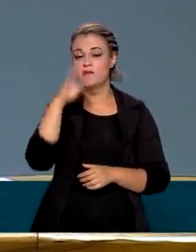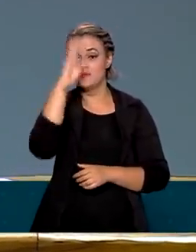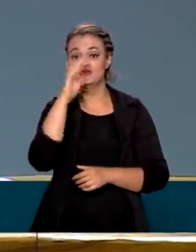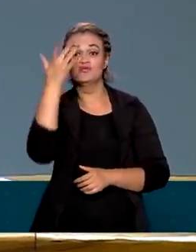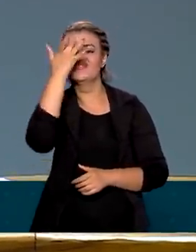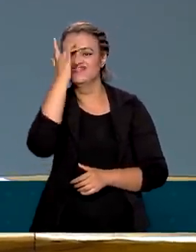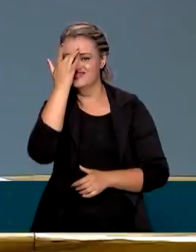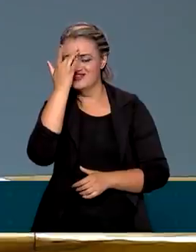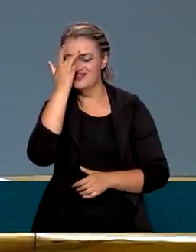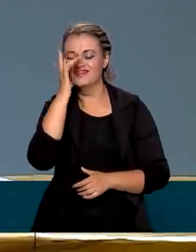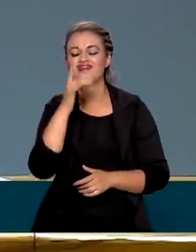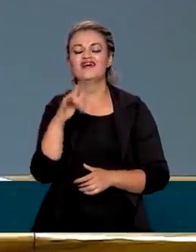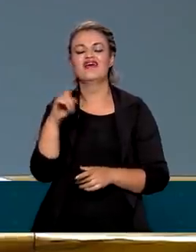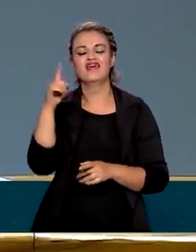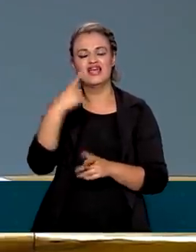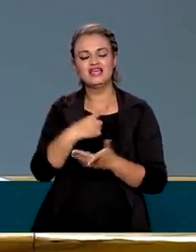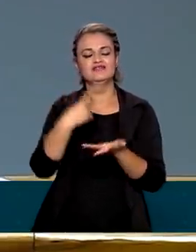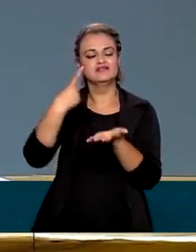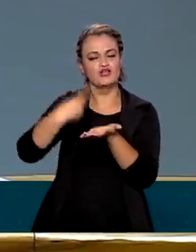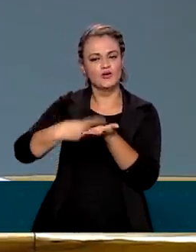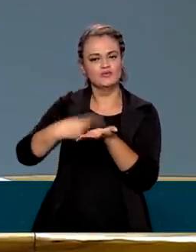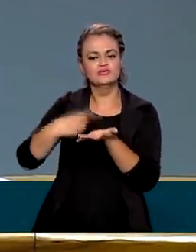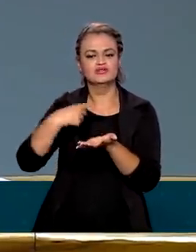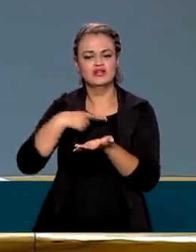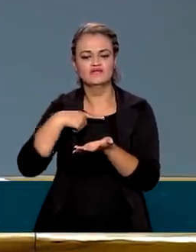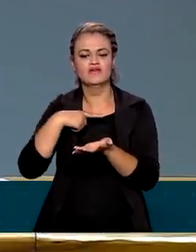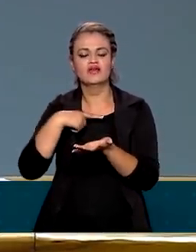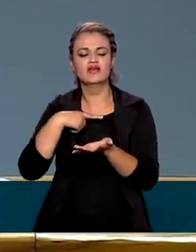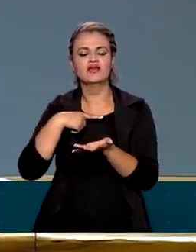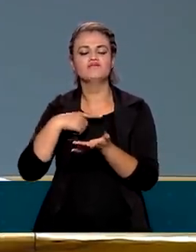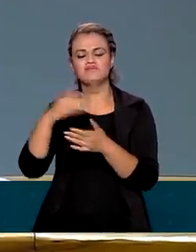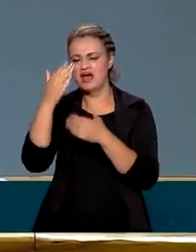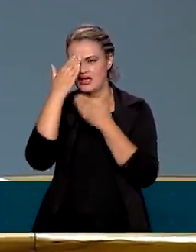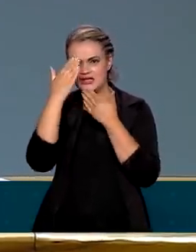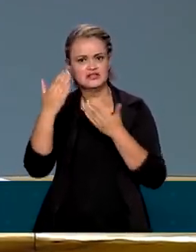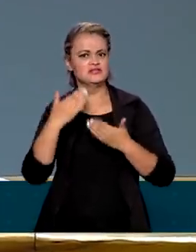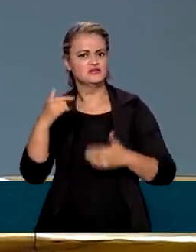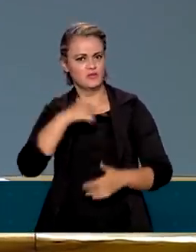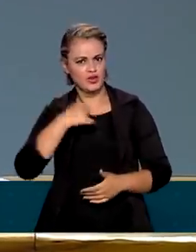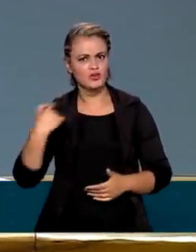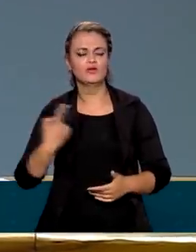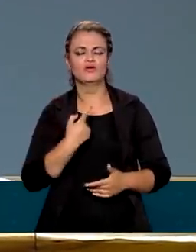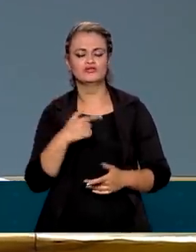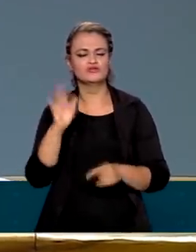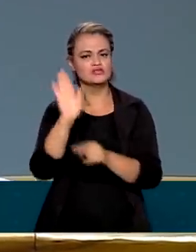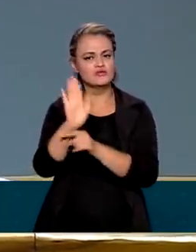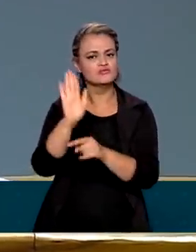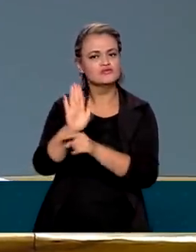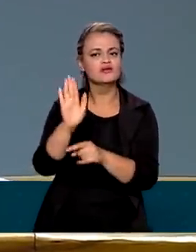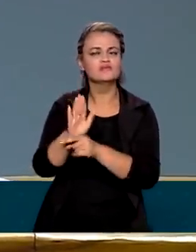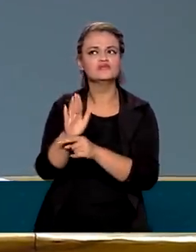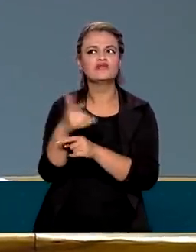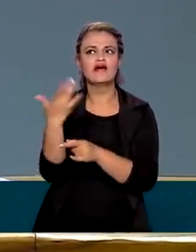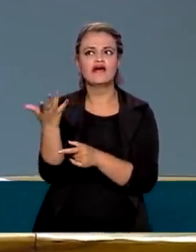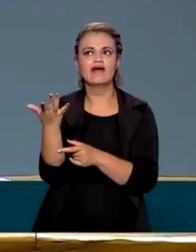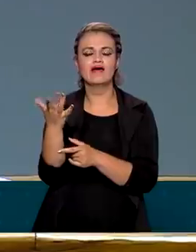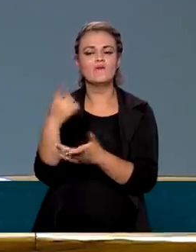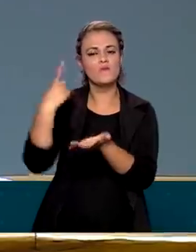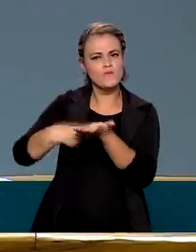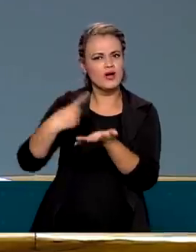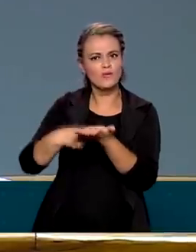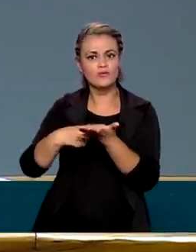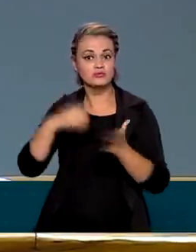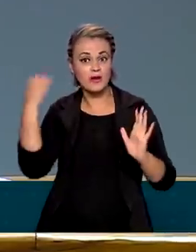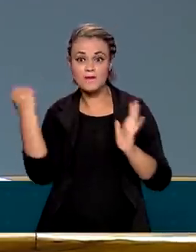decisivos, a secretária de Tesouro, Yellen, americana, nos agradeceu muito, nós ajudamos a fechar um acordo